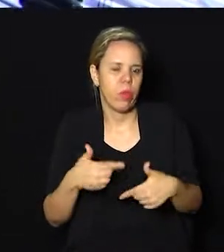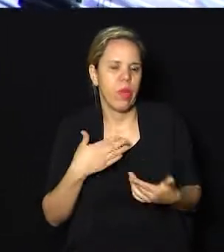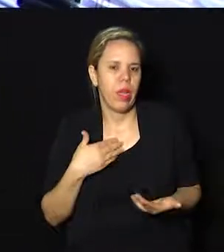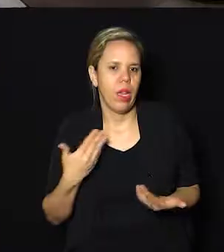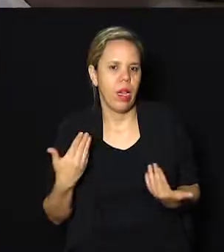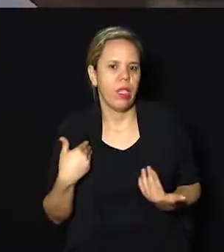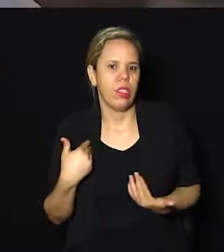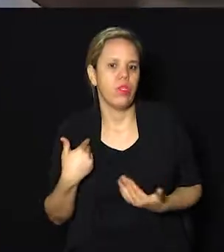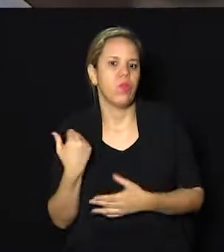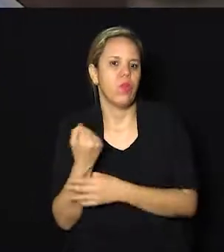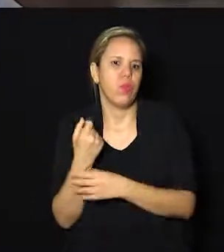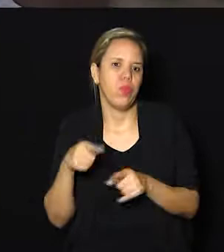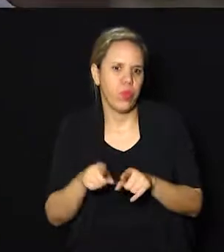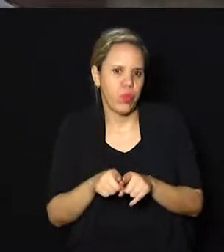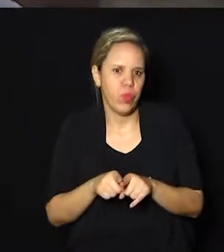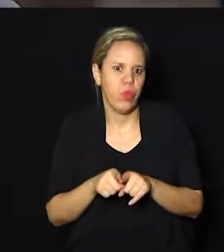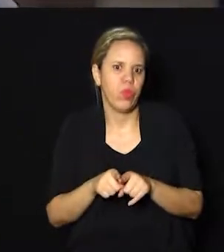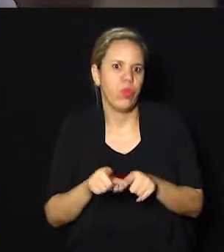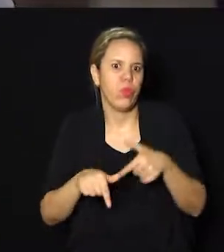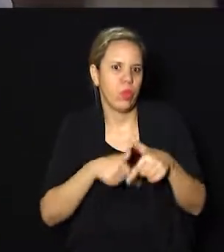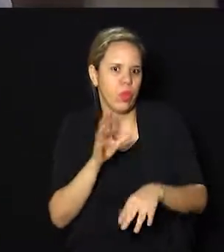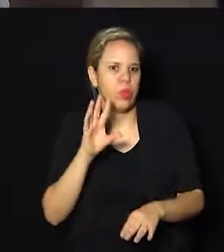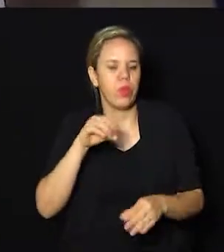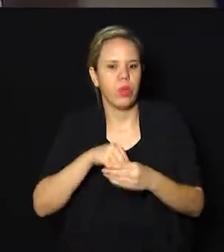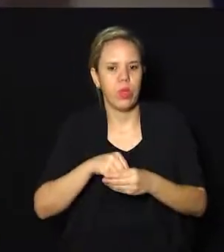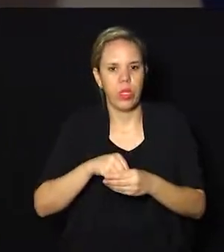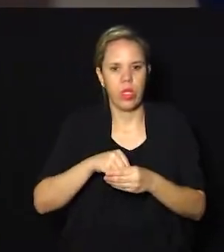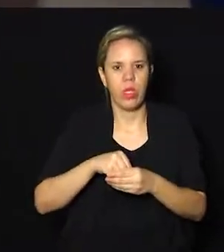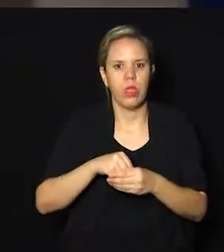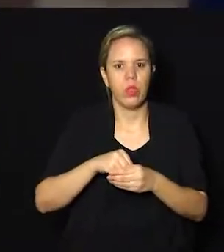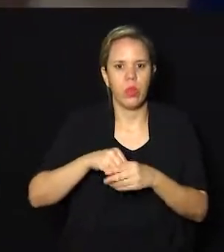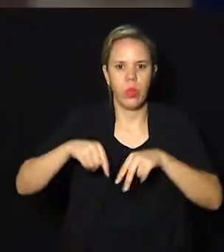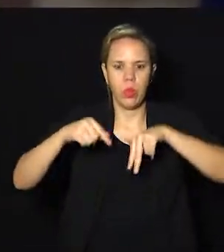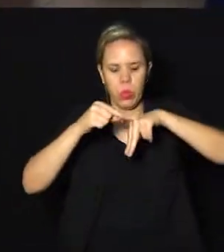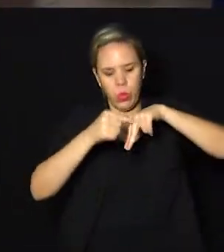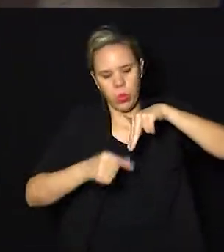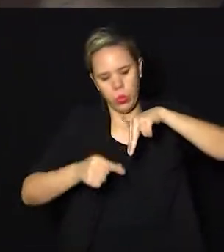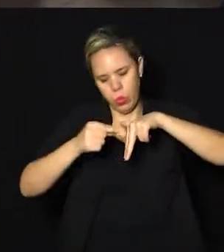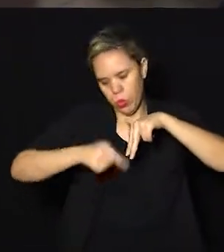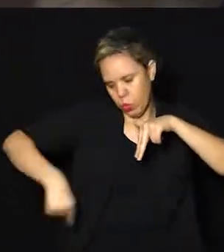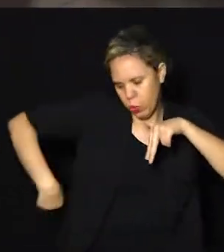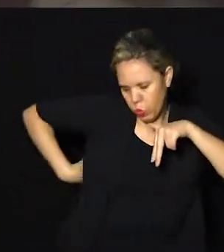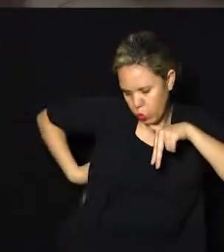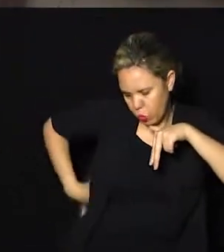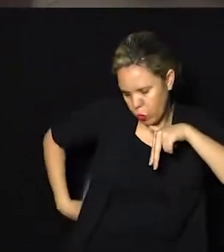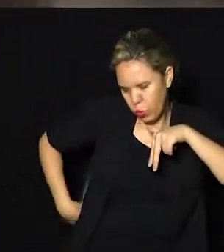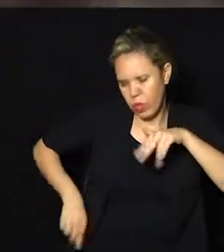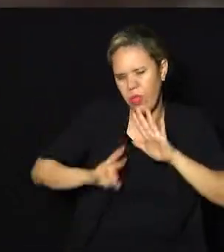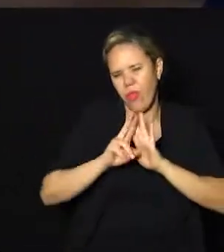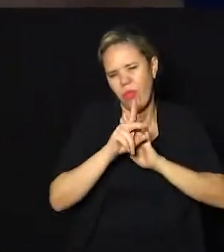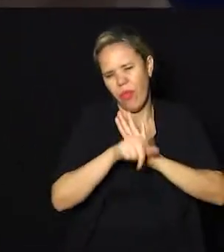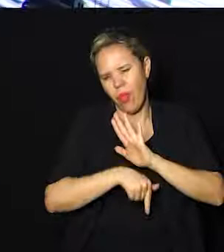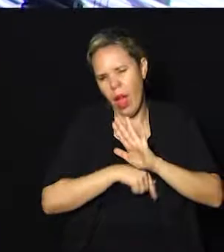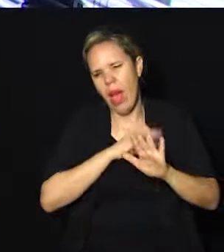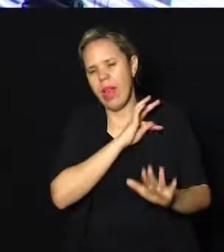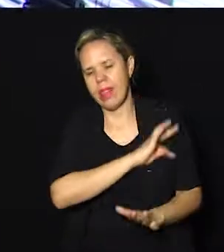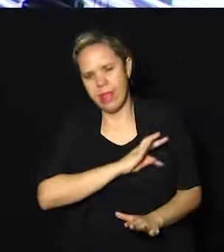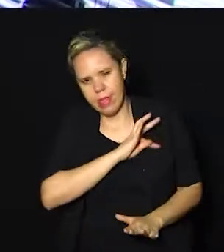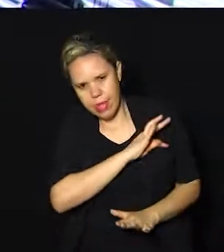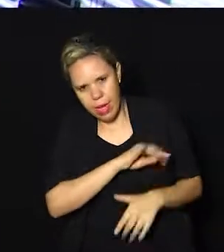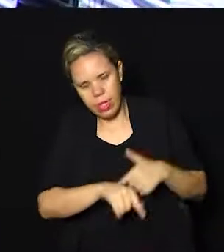é atuar na coluna inteira e também apendicular. Então, tem várias técnicas que a gente trabalha.